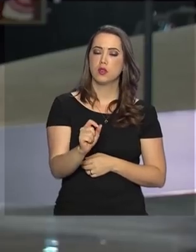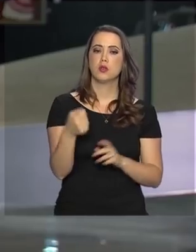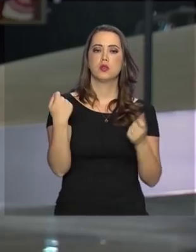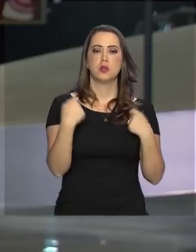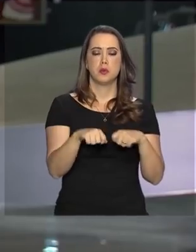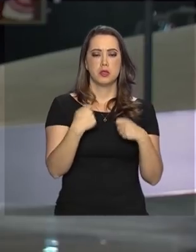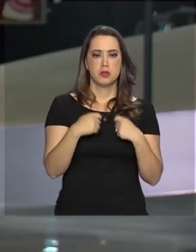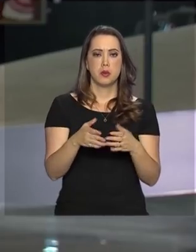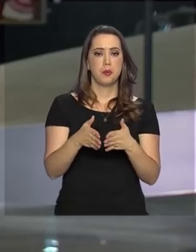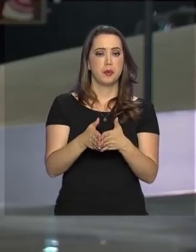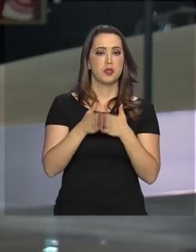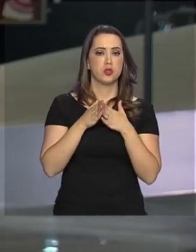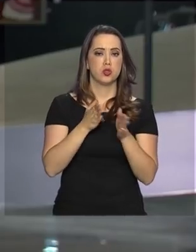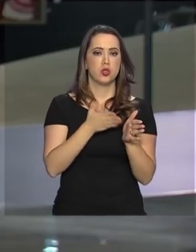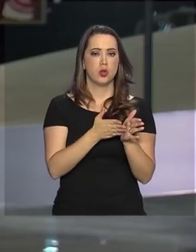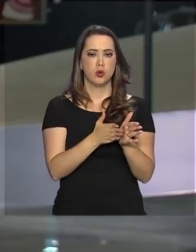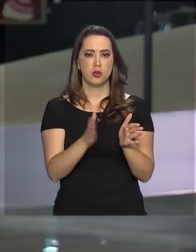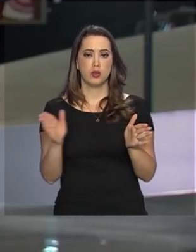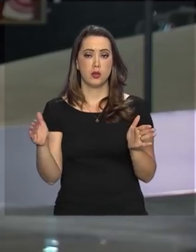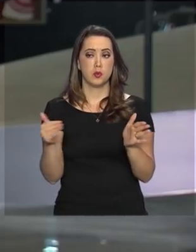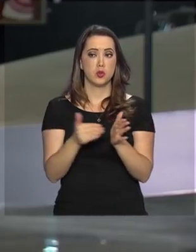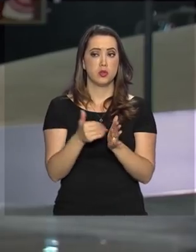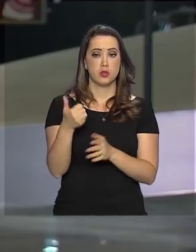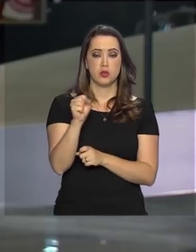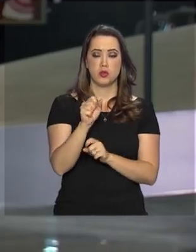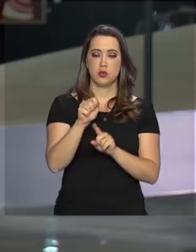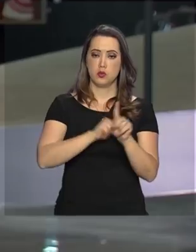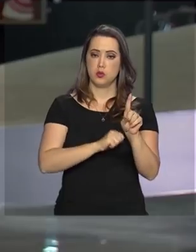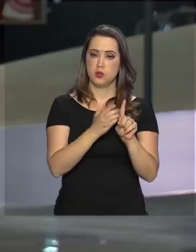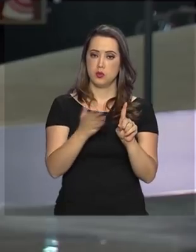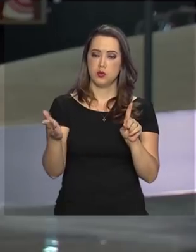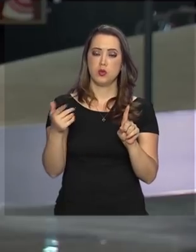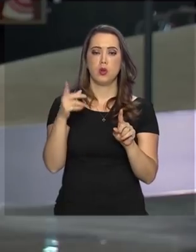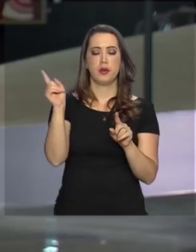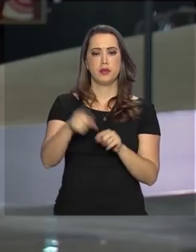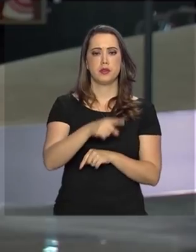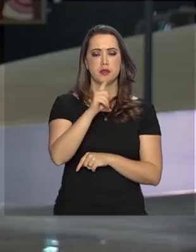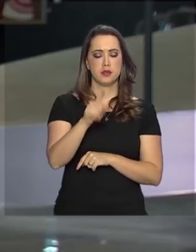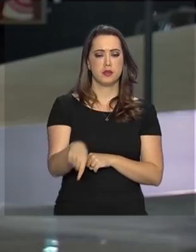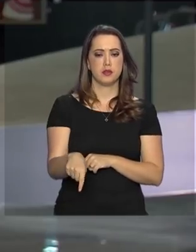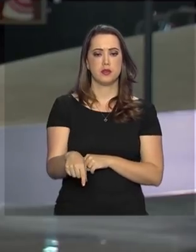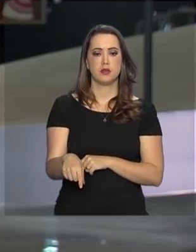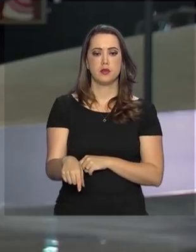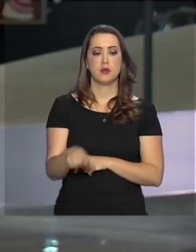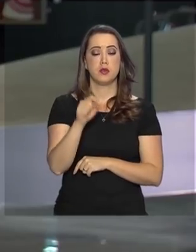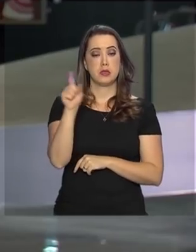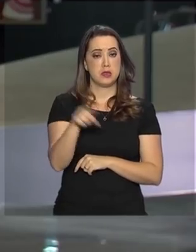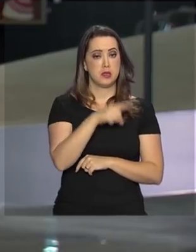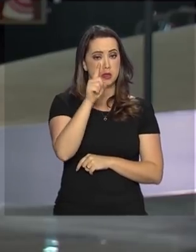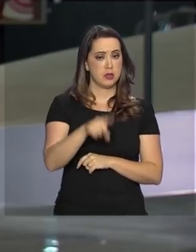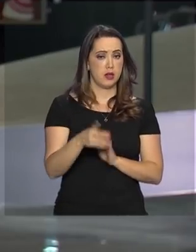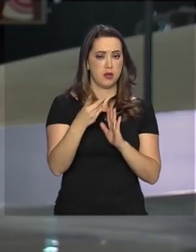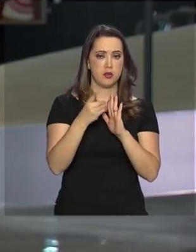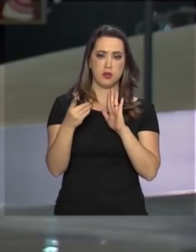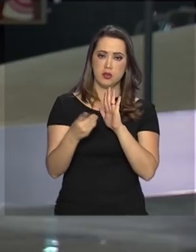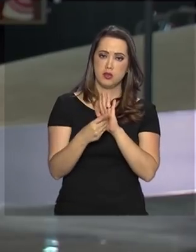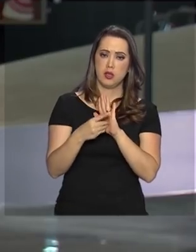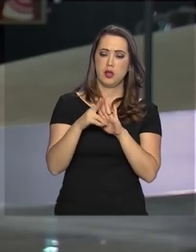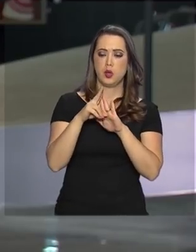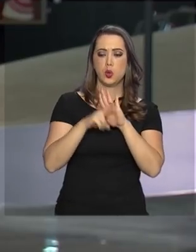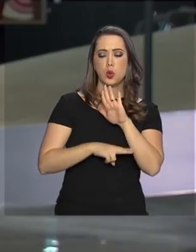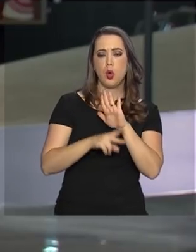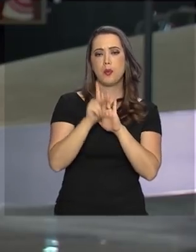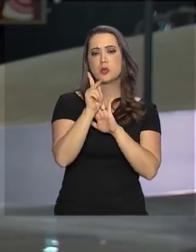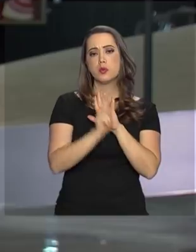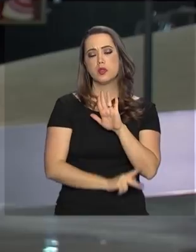vai exigir que num prazo de até 18 meses sejam revogadas, ou seja, parem de valer decretos, normas,